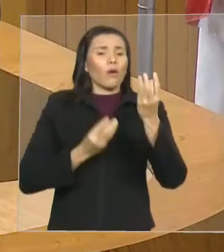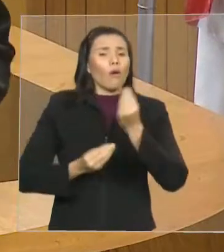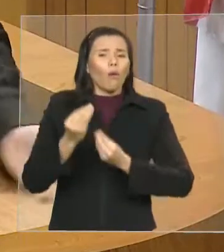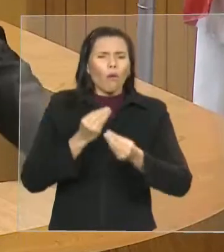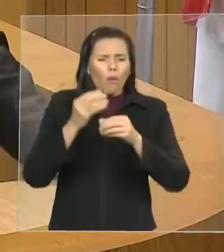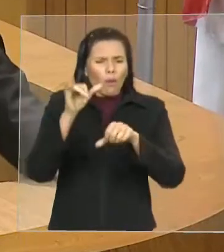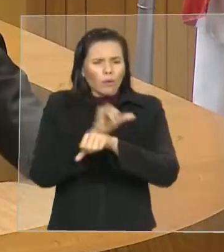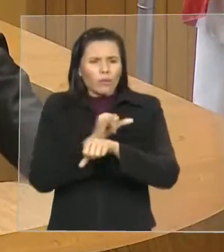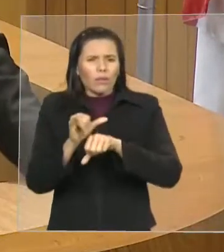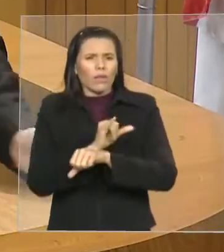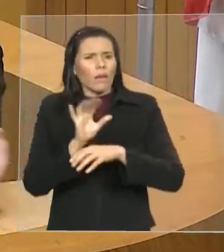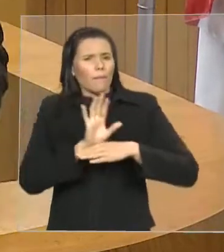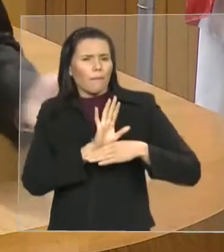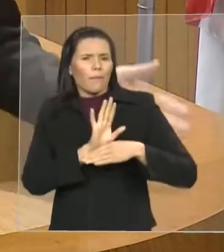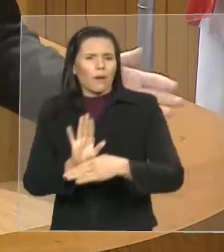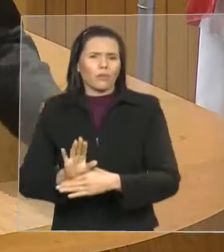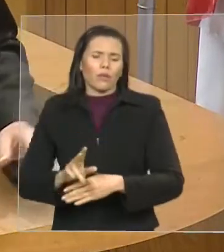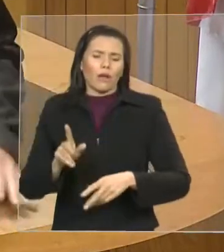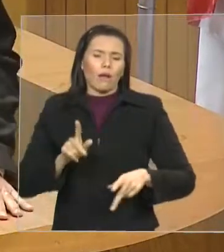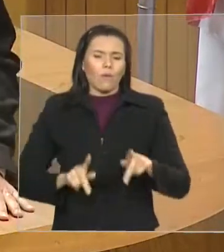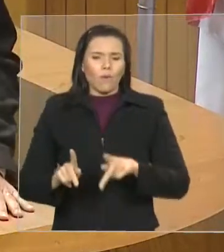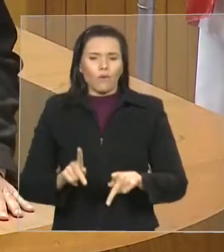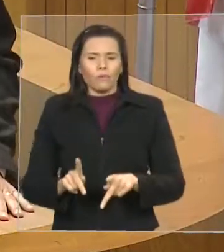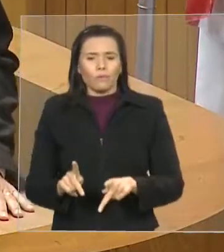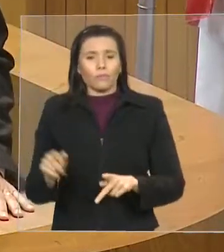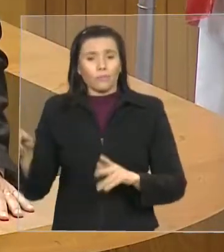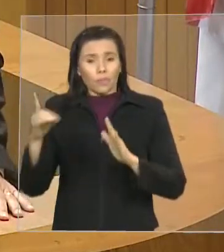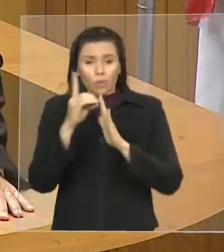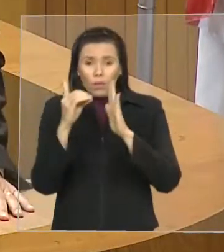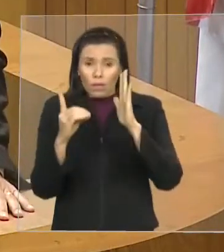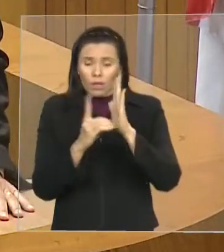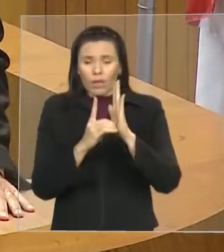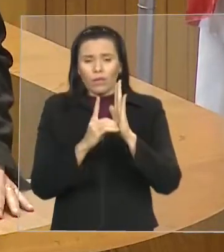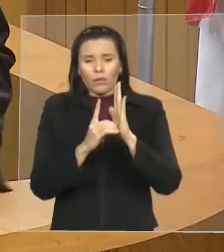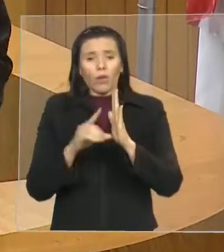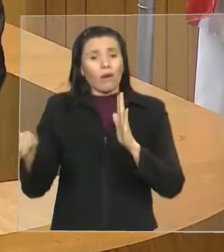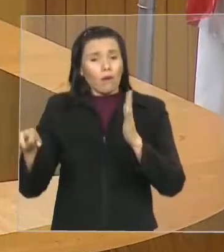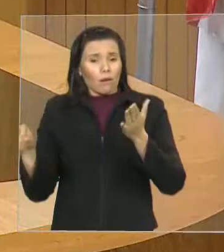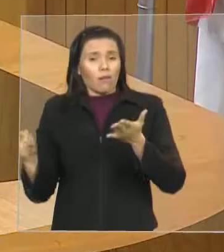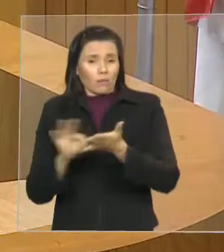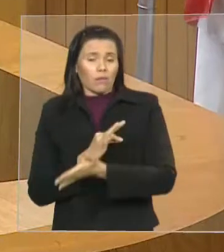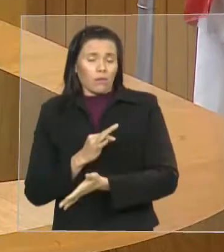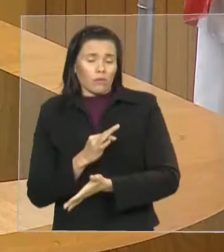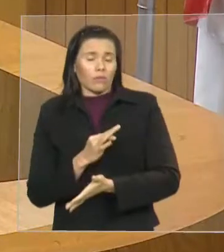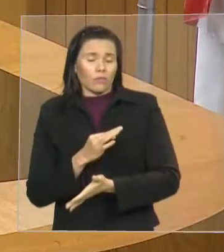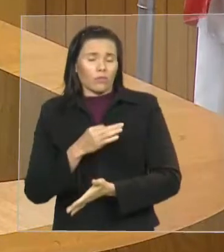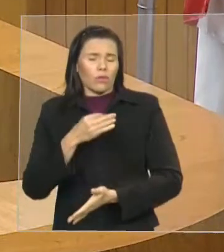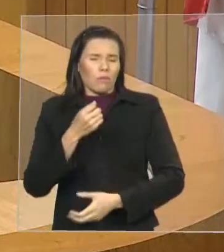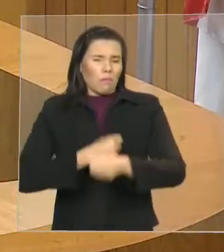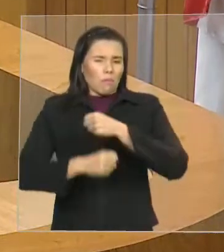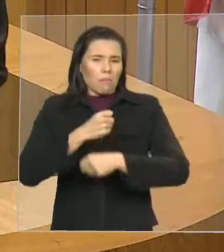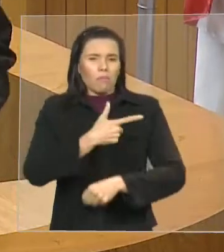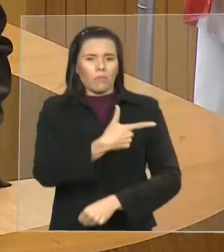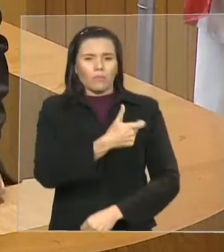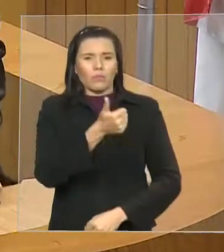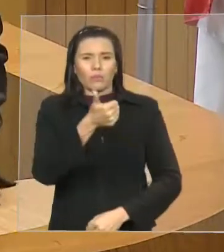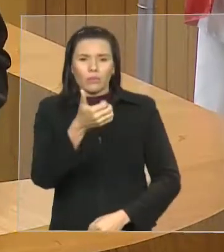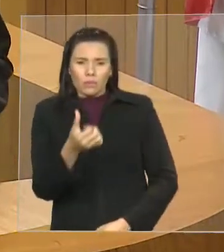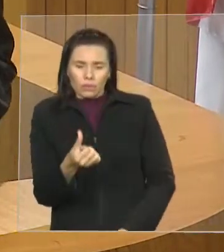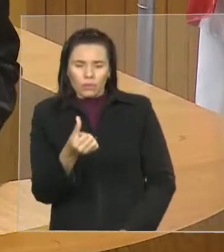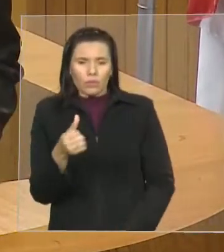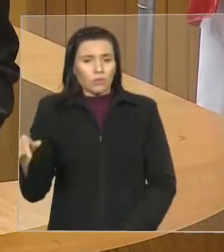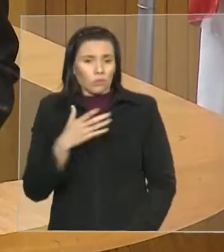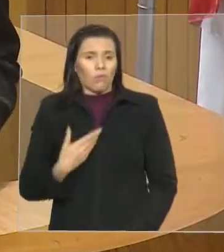E quem está dizendo isso não sou eu. É o decreto assinado pelo governador em 2016. Então, fico feliz, porque quero acreditar, com a